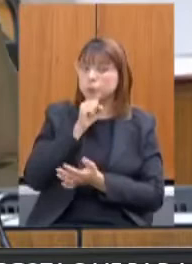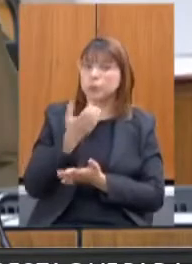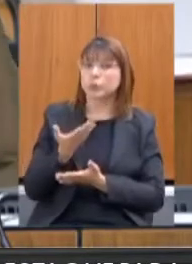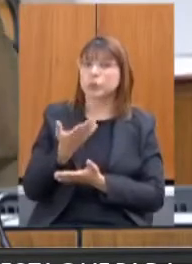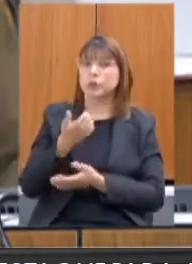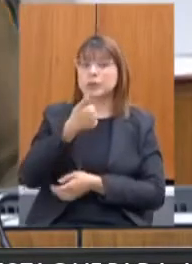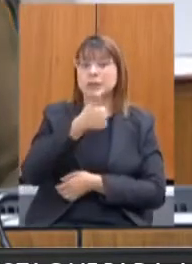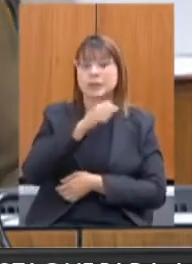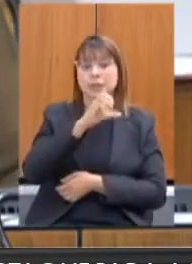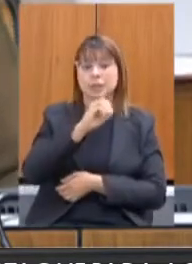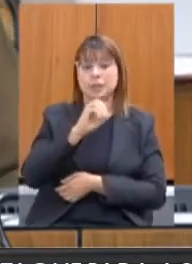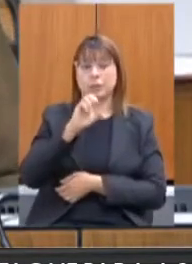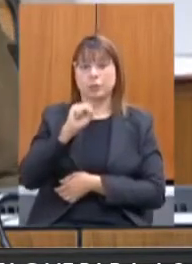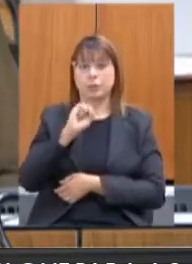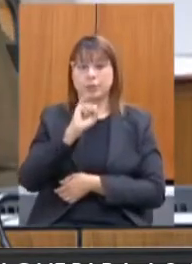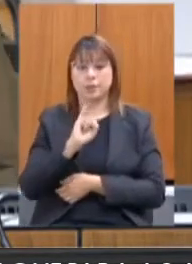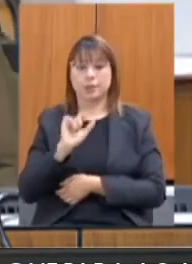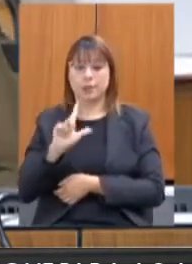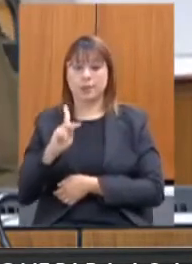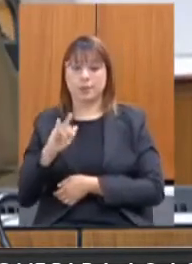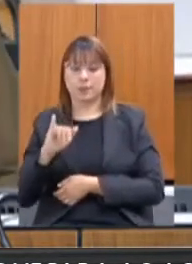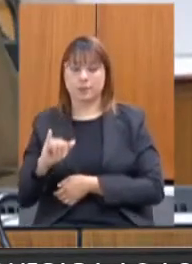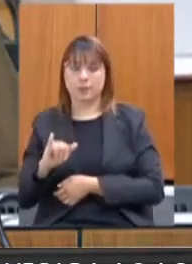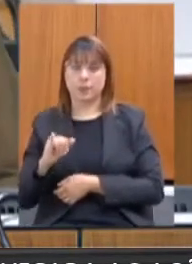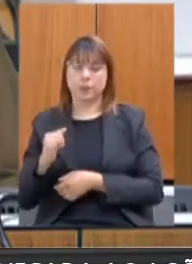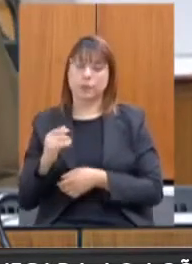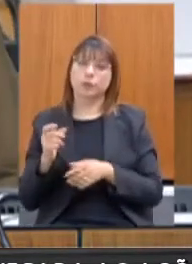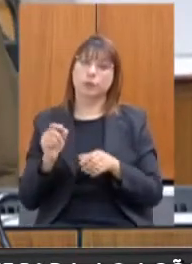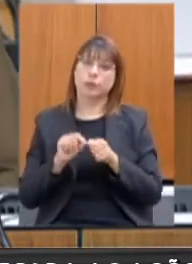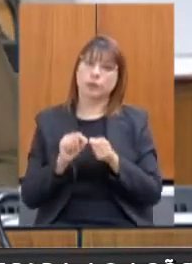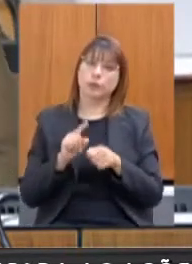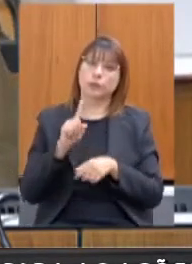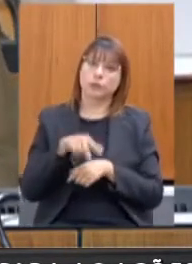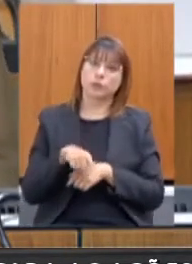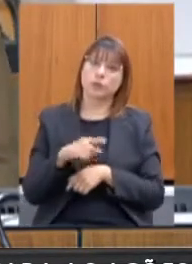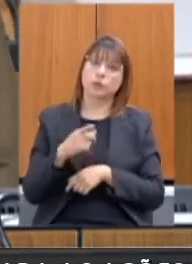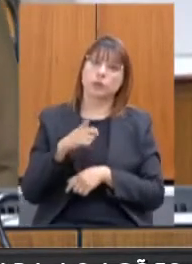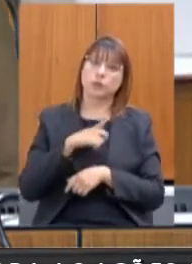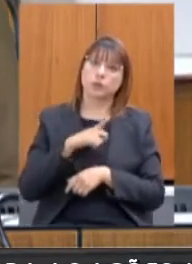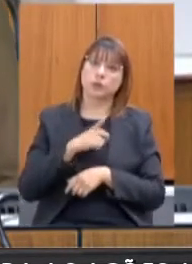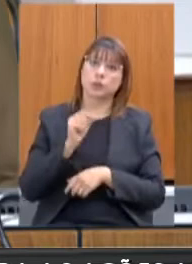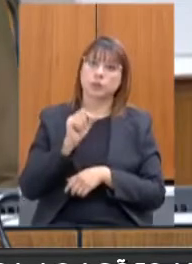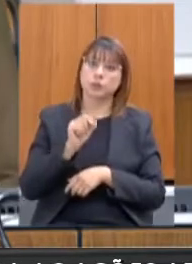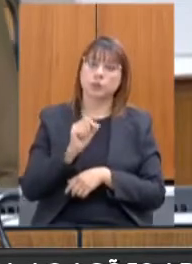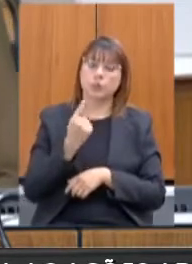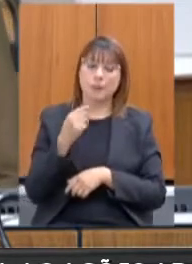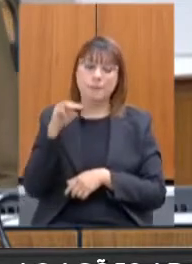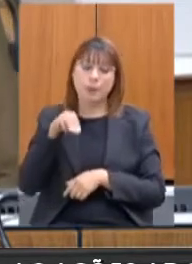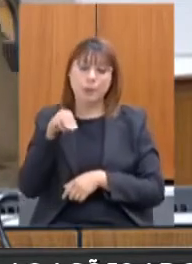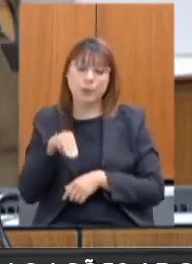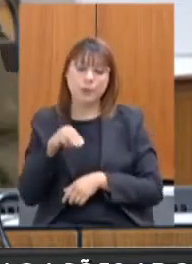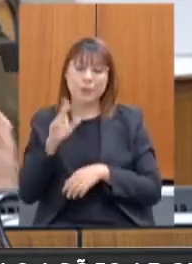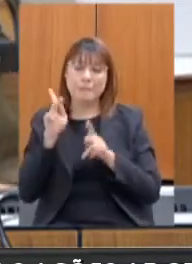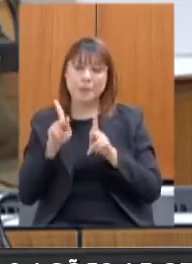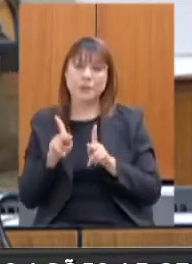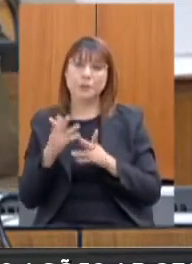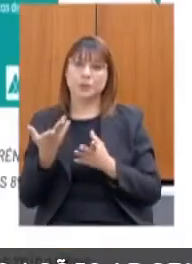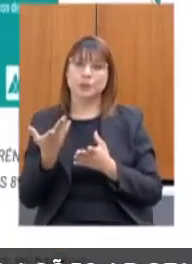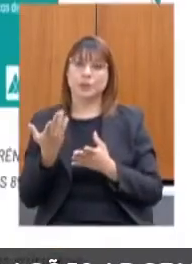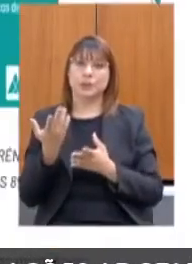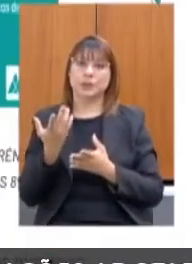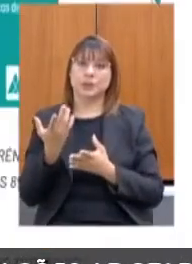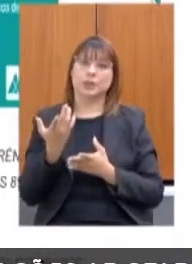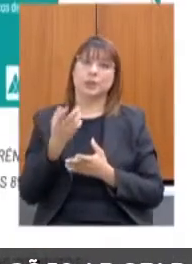108 ILPIs. Produzimos 32 podcasts com um minuto da pessoa idosa. Isso eram